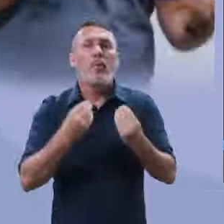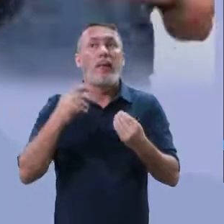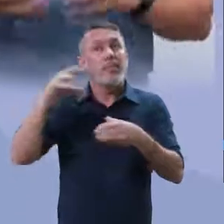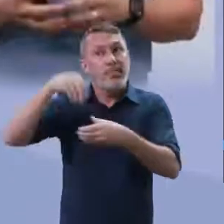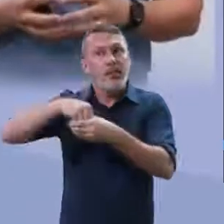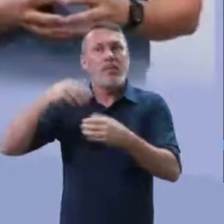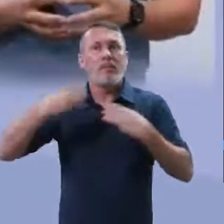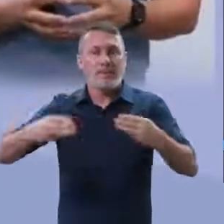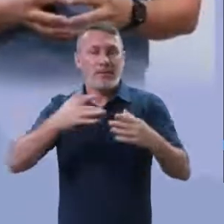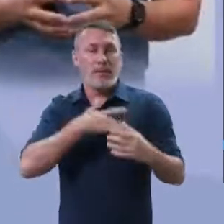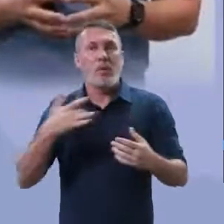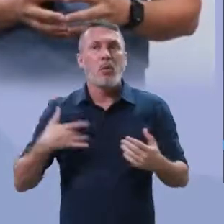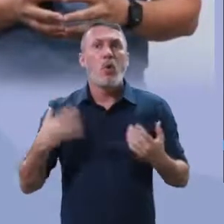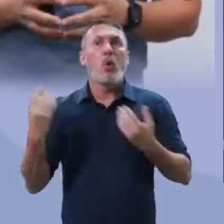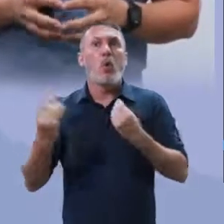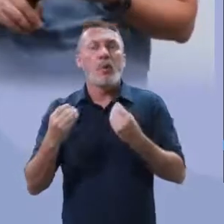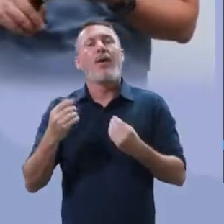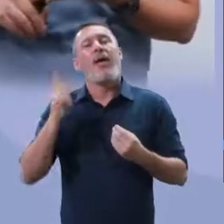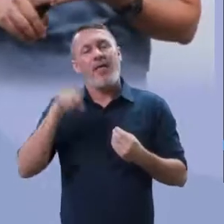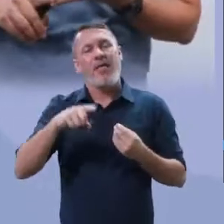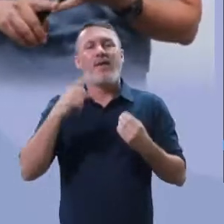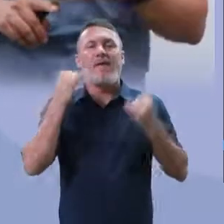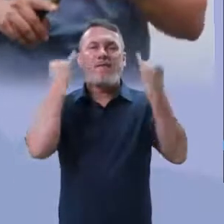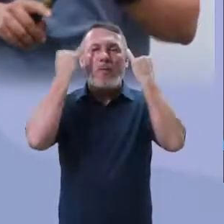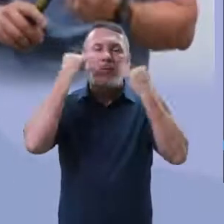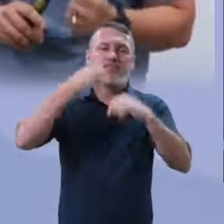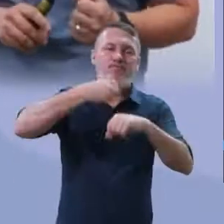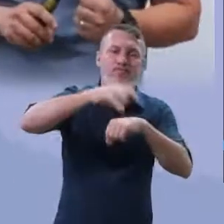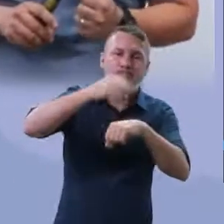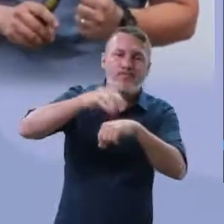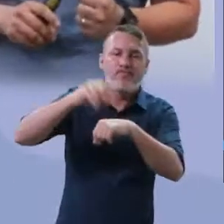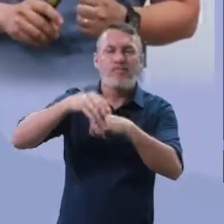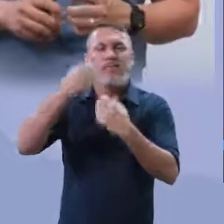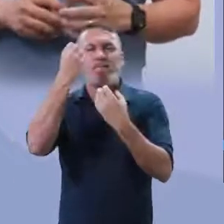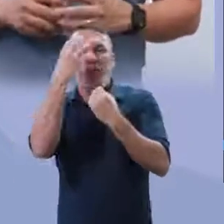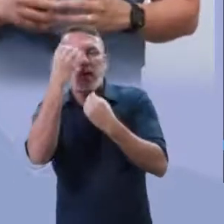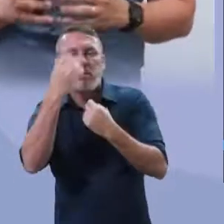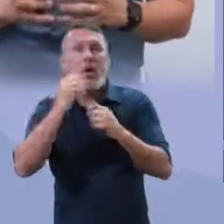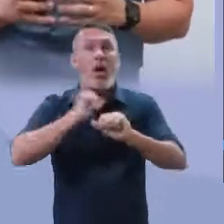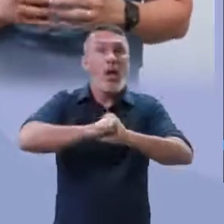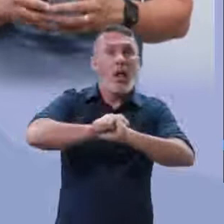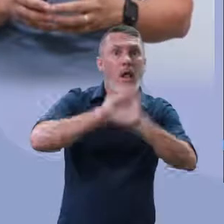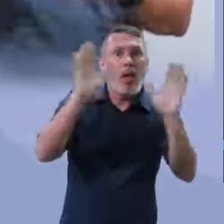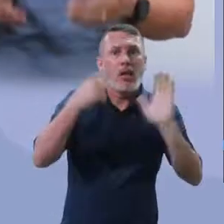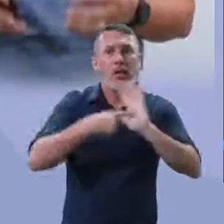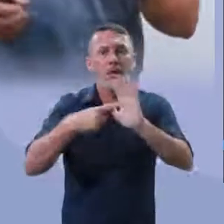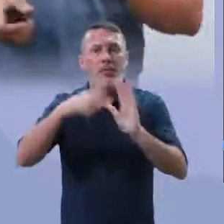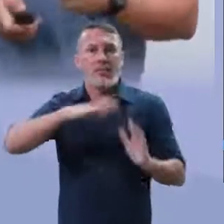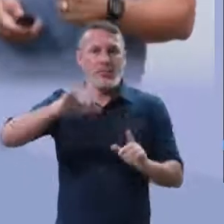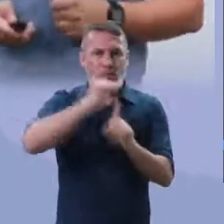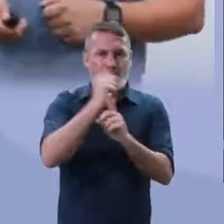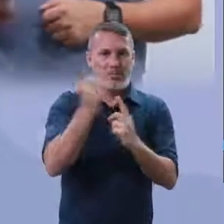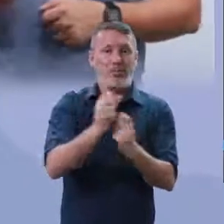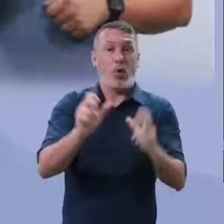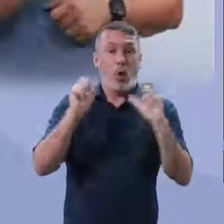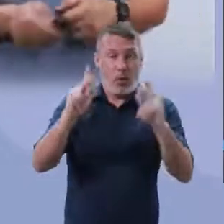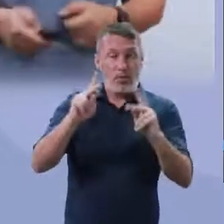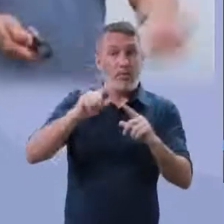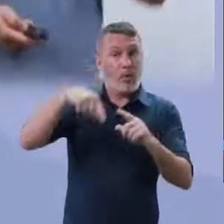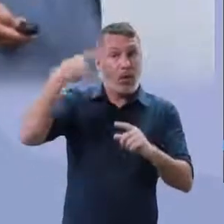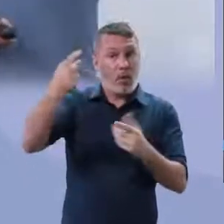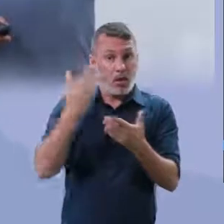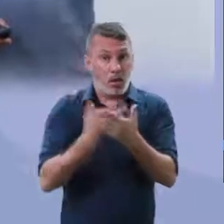óbvio, no Ministério da Saúde. Com melhores informações, com informações mais claras para a sociedade.